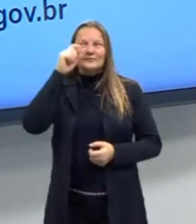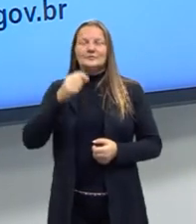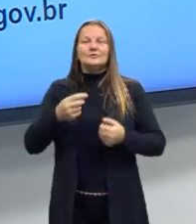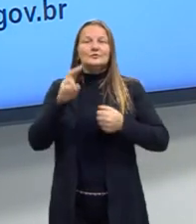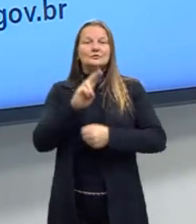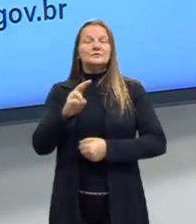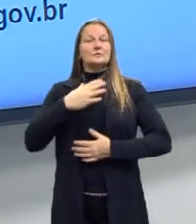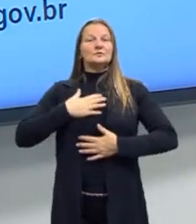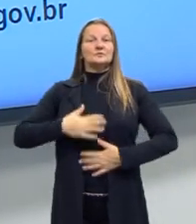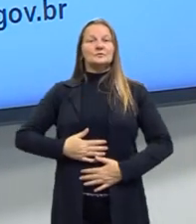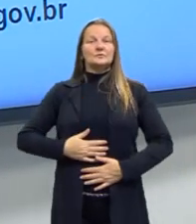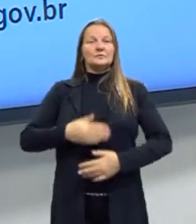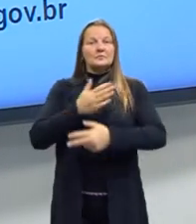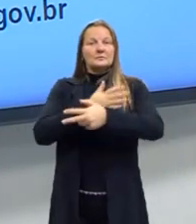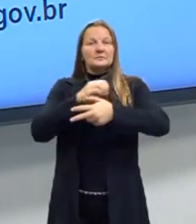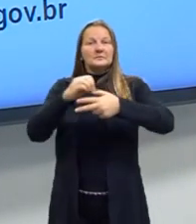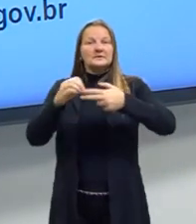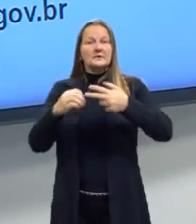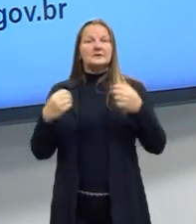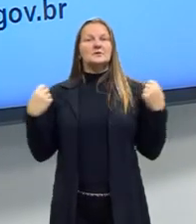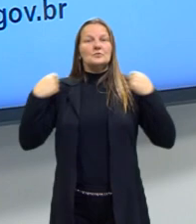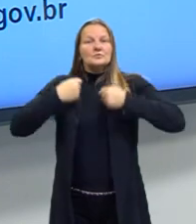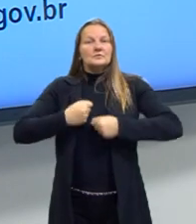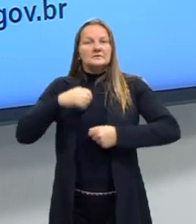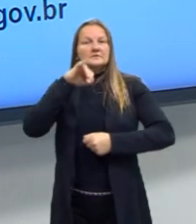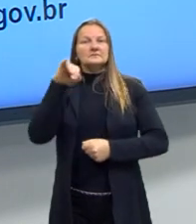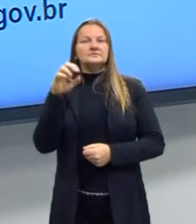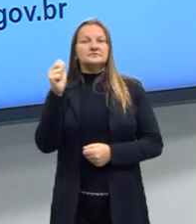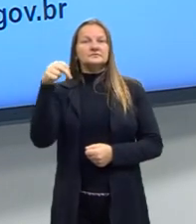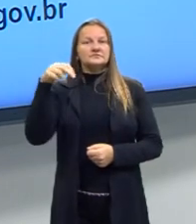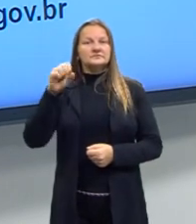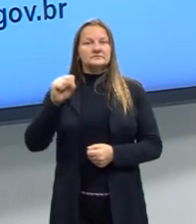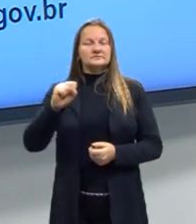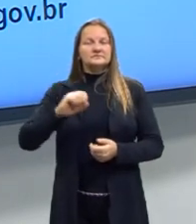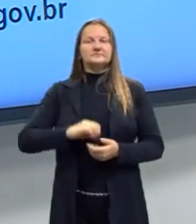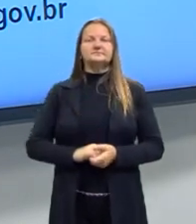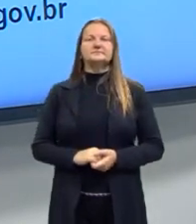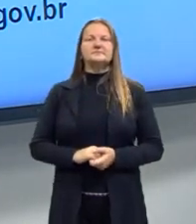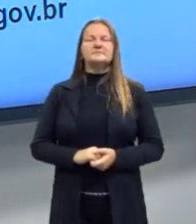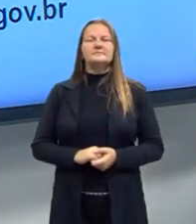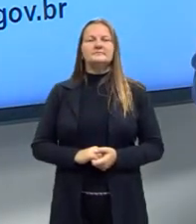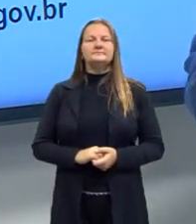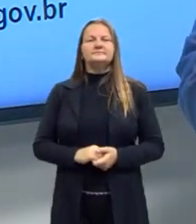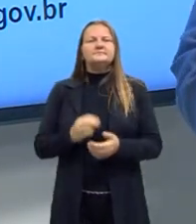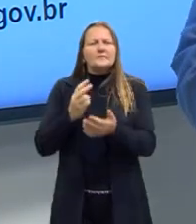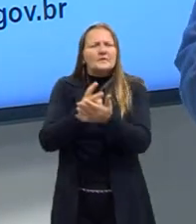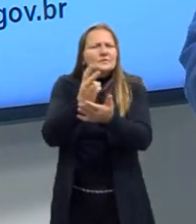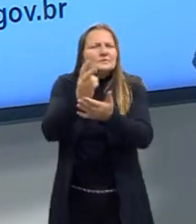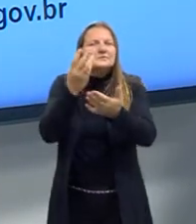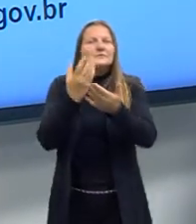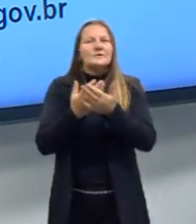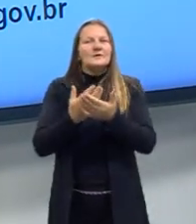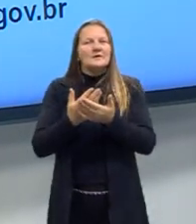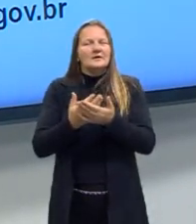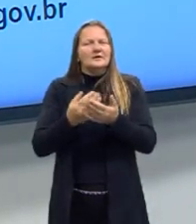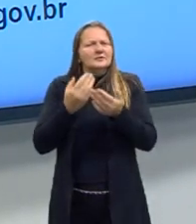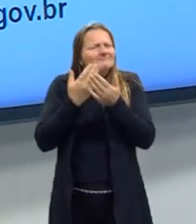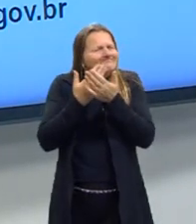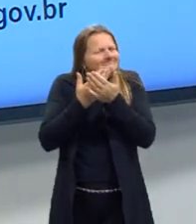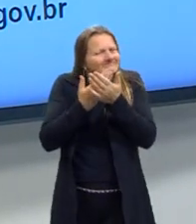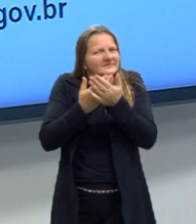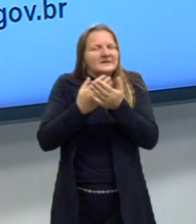estou utilizando a camiseta do pré-enem e também uma camisa jeans. Nós vamos dar continuidade então nos nossos